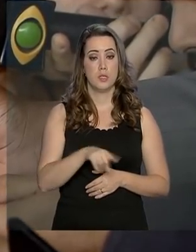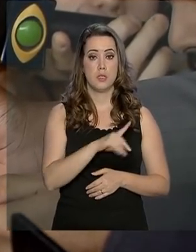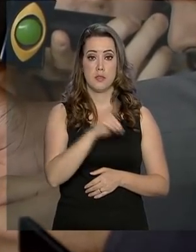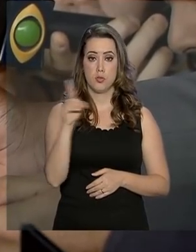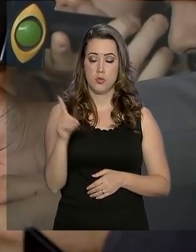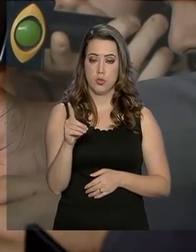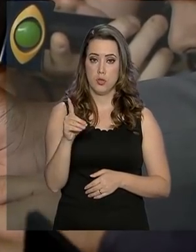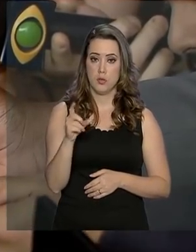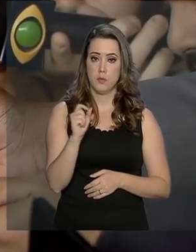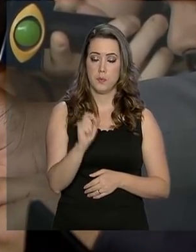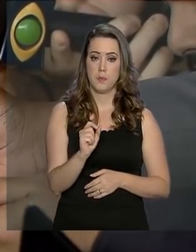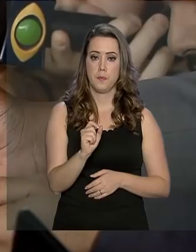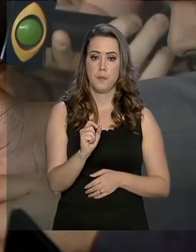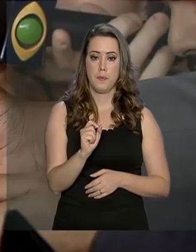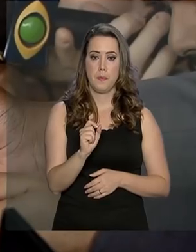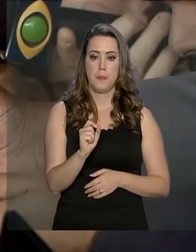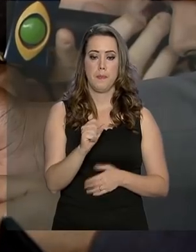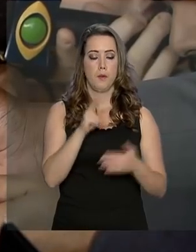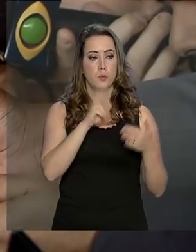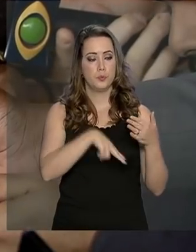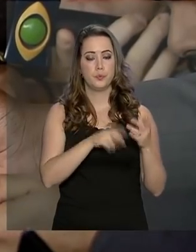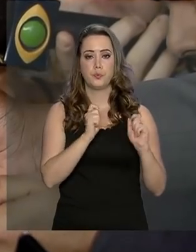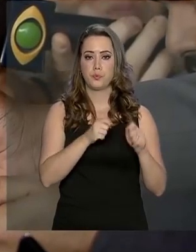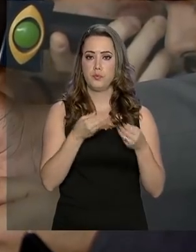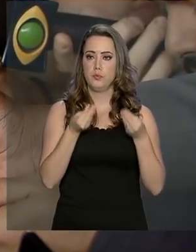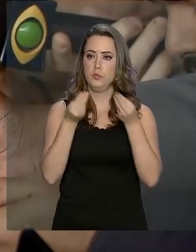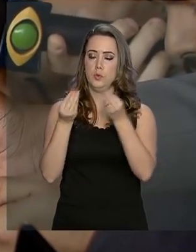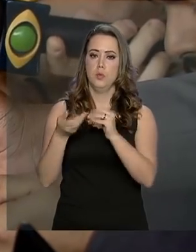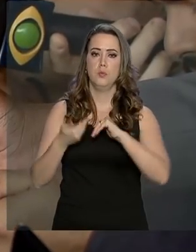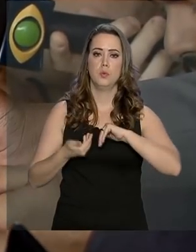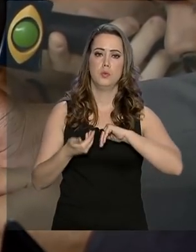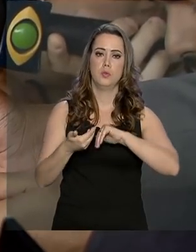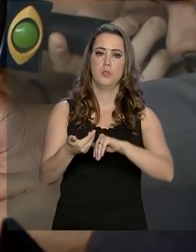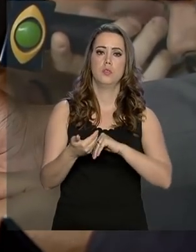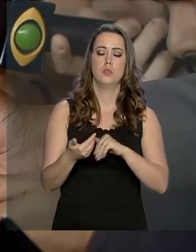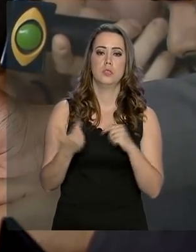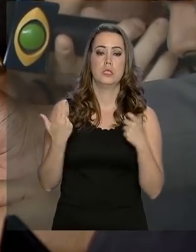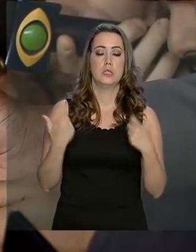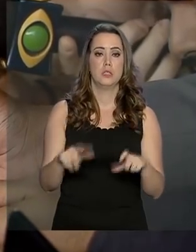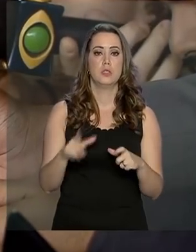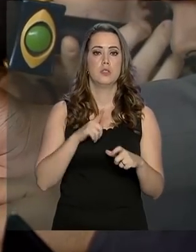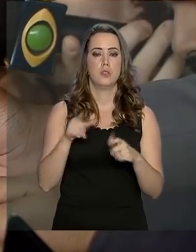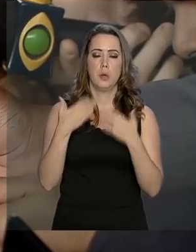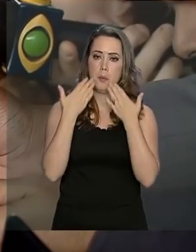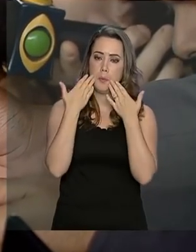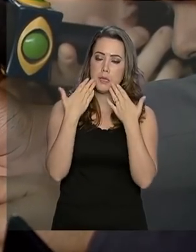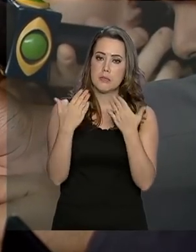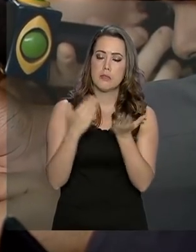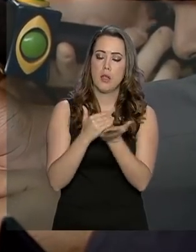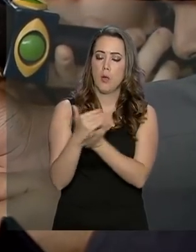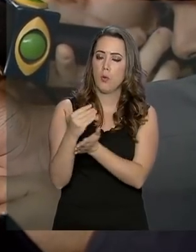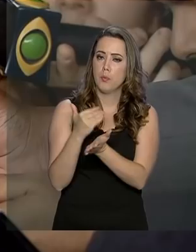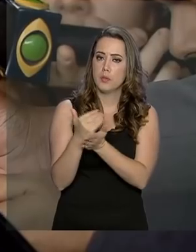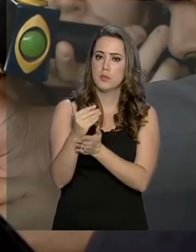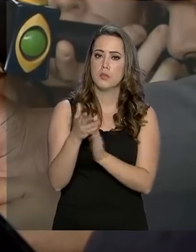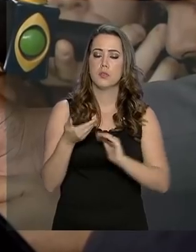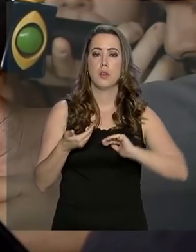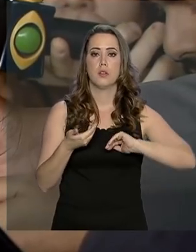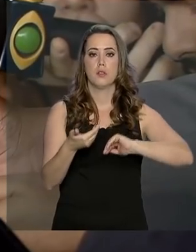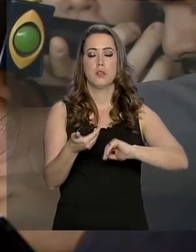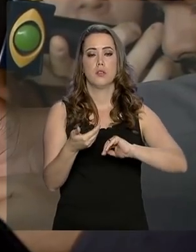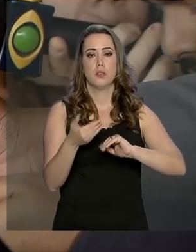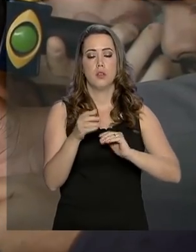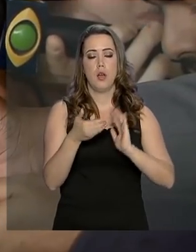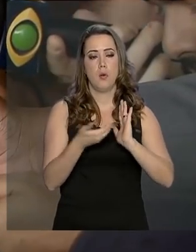dia o texto irá para o Congresso Nacional, onde será apresentado inicialmente à Câmara Federal